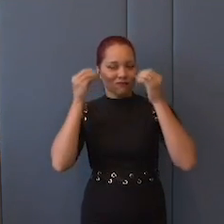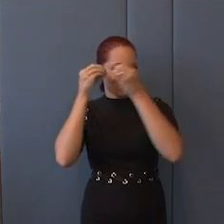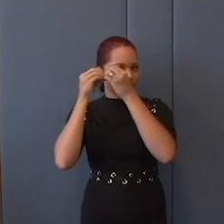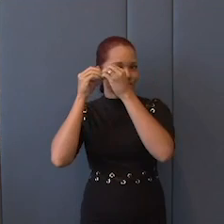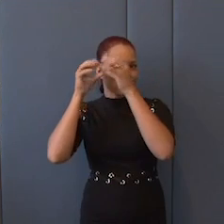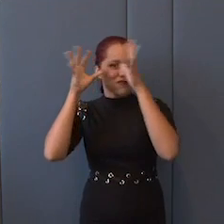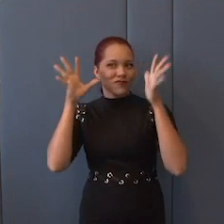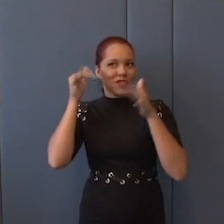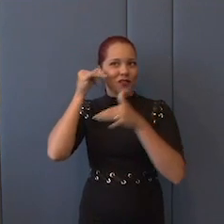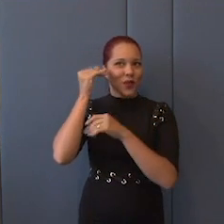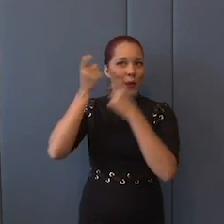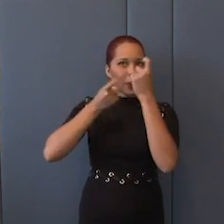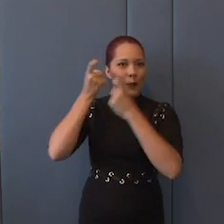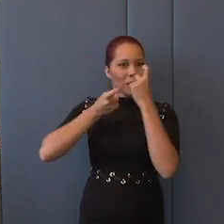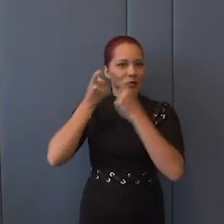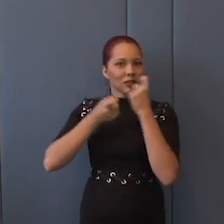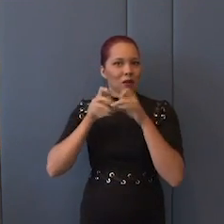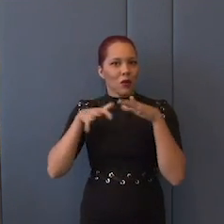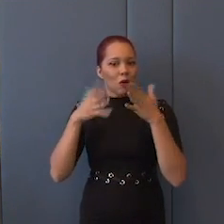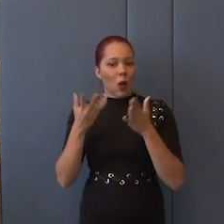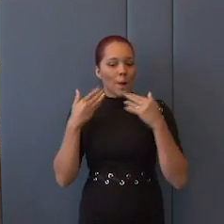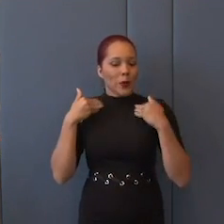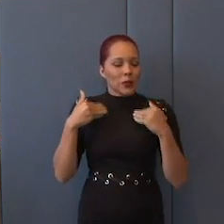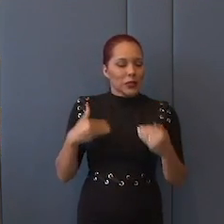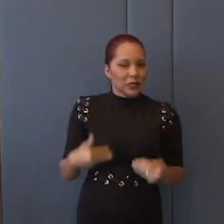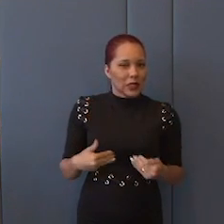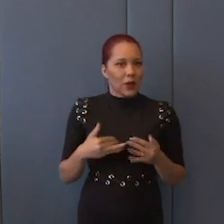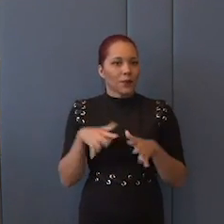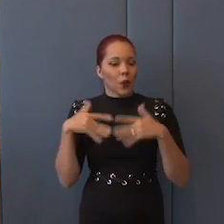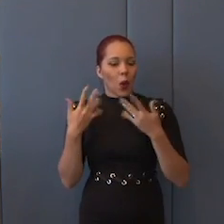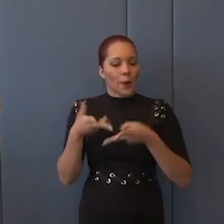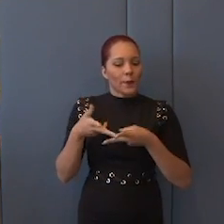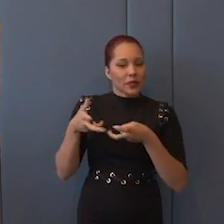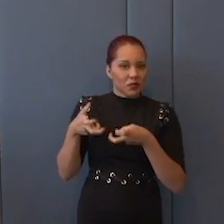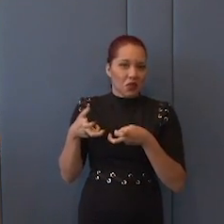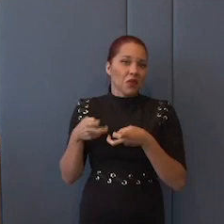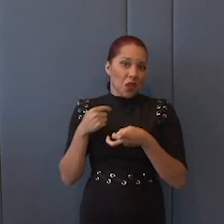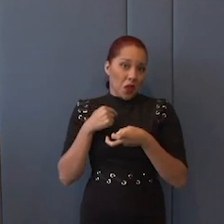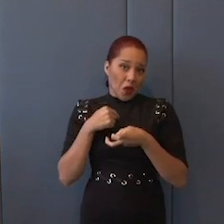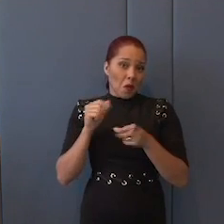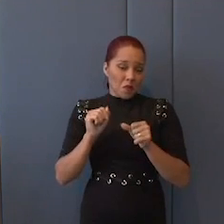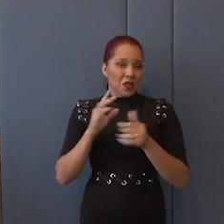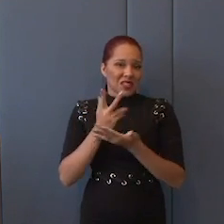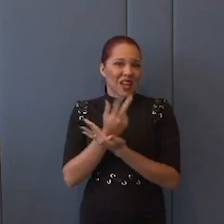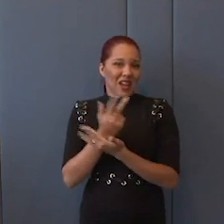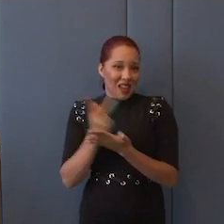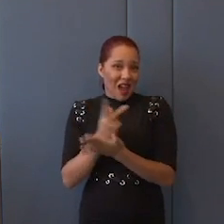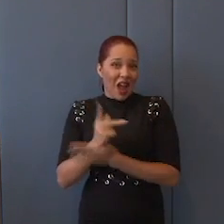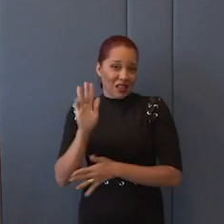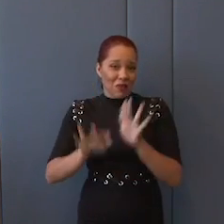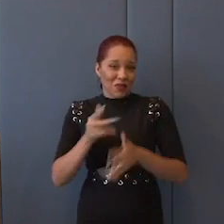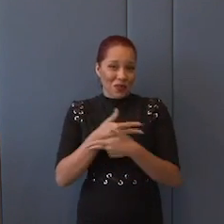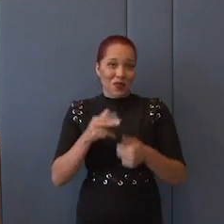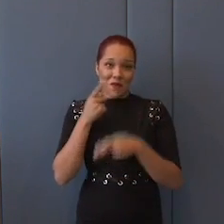sem preocupação tanto com qual é a posição, qual é a percepção. Posso estar completamente equivocado muitas vezes em coisas que eu falo, mas